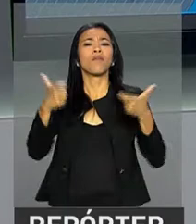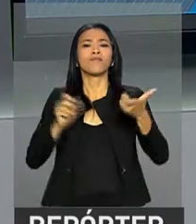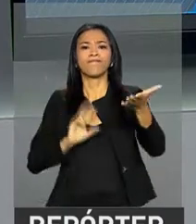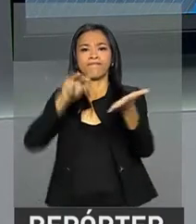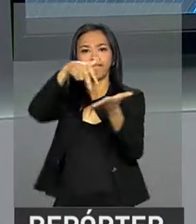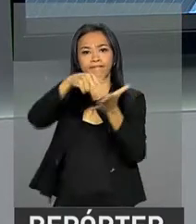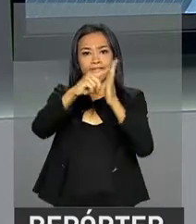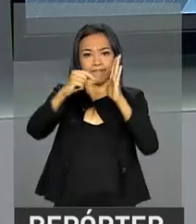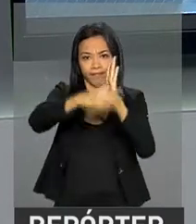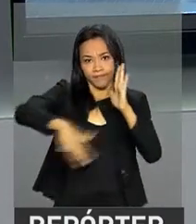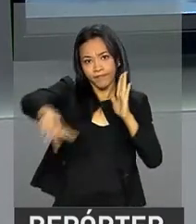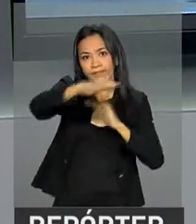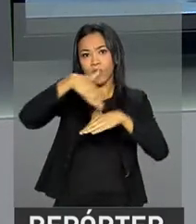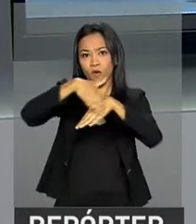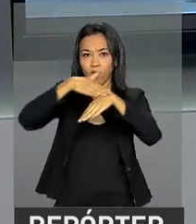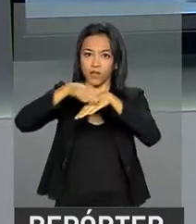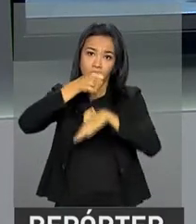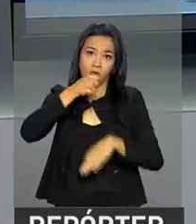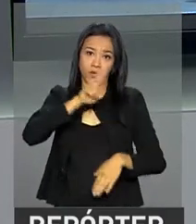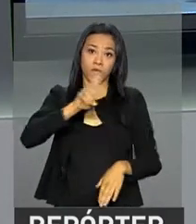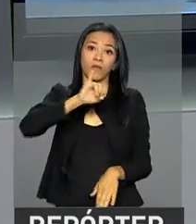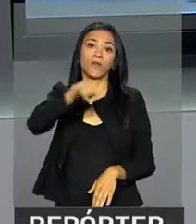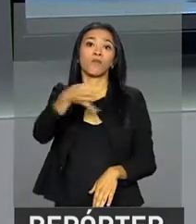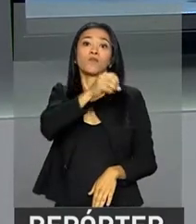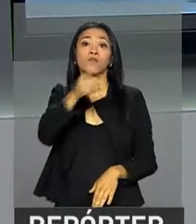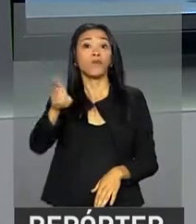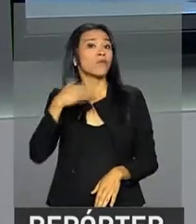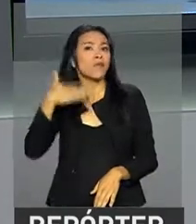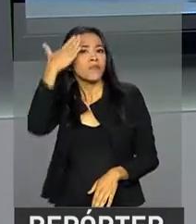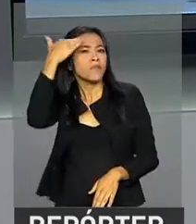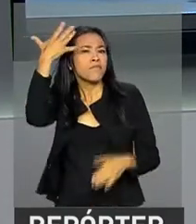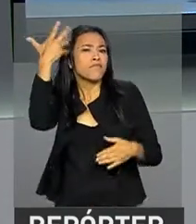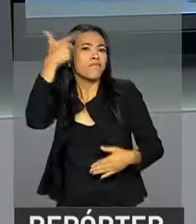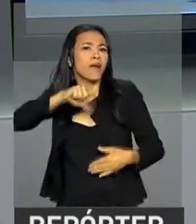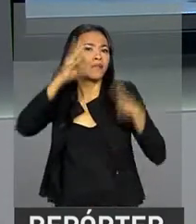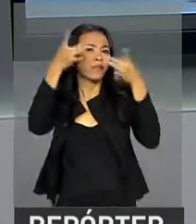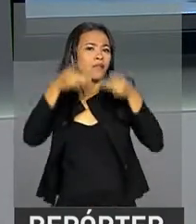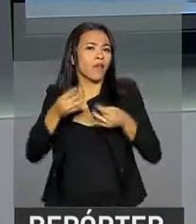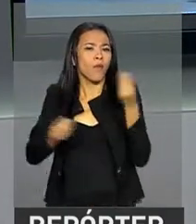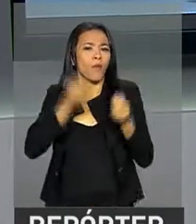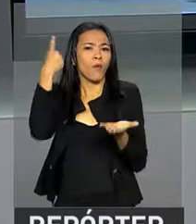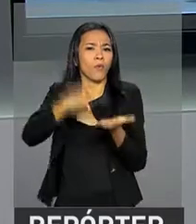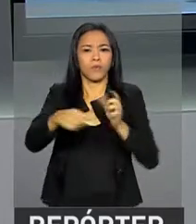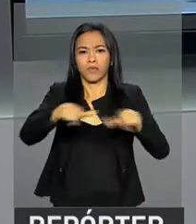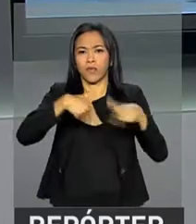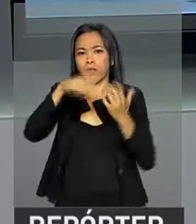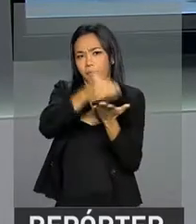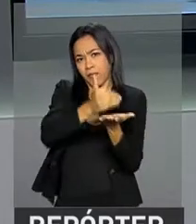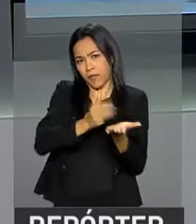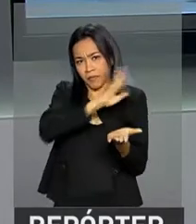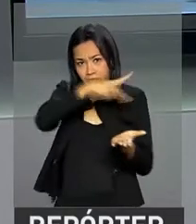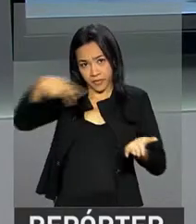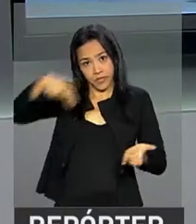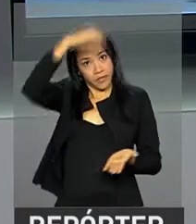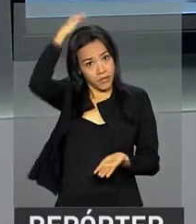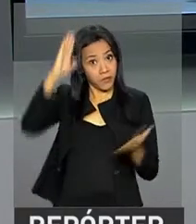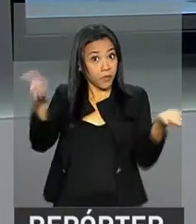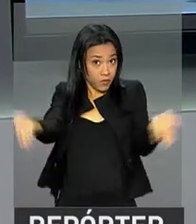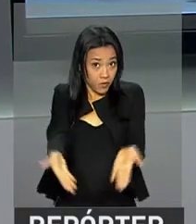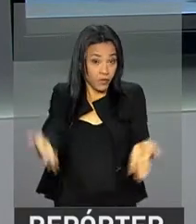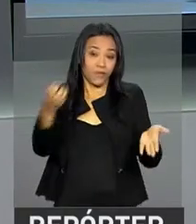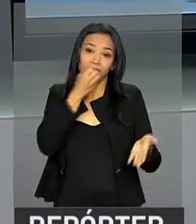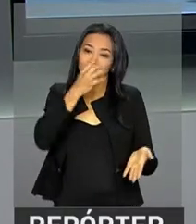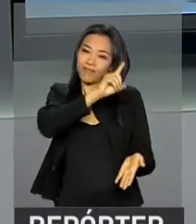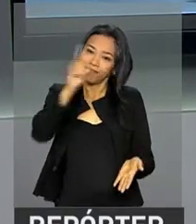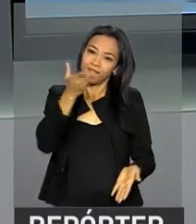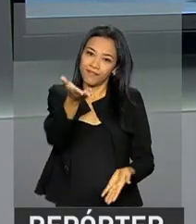Palácio do Planalto conversar com o repórter João Pedro Neto para saber mais detalhes sobre a agenda do presidente Michel Temer para o dia de hoje. Oi, João, bom dia